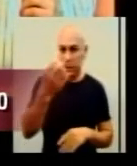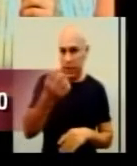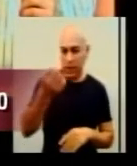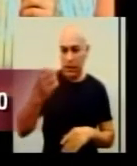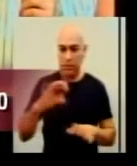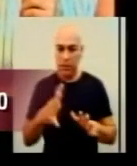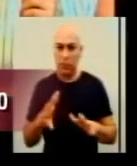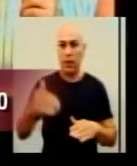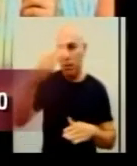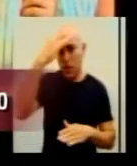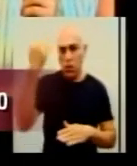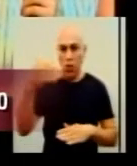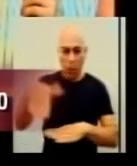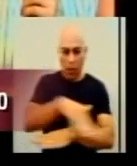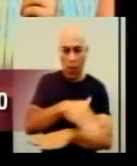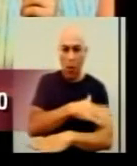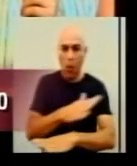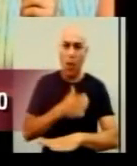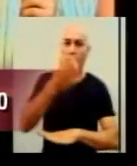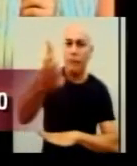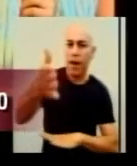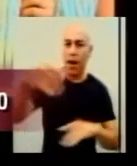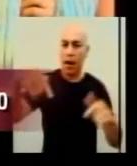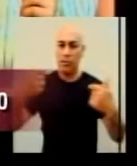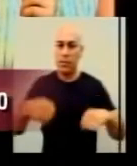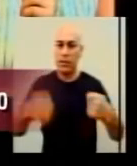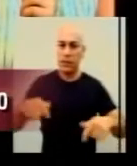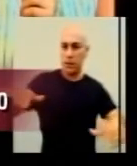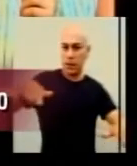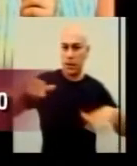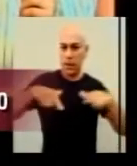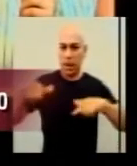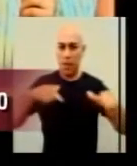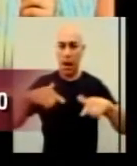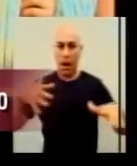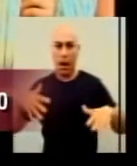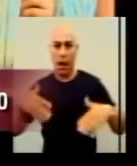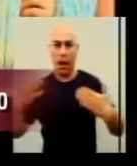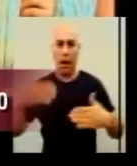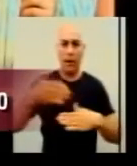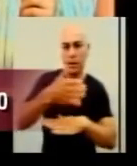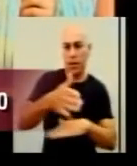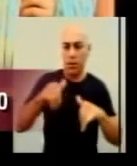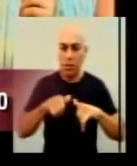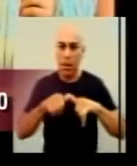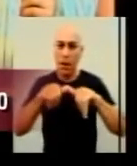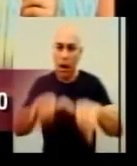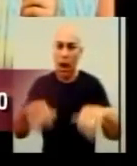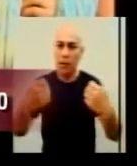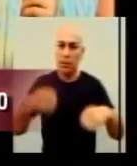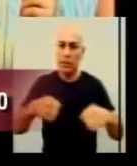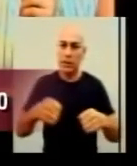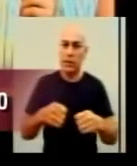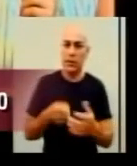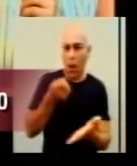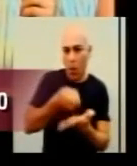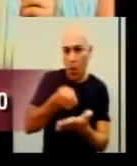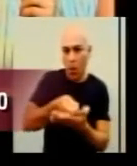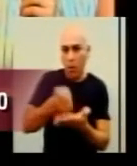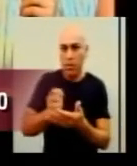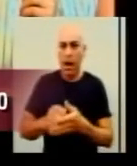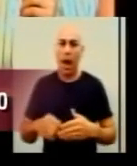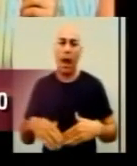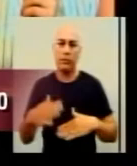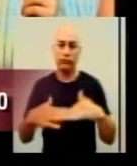precisa trabalhar, que faz aí as atividades do dia a dia, precisa ir ao mercado, precisa fazer as atividades